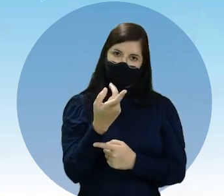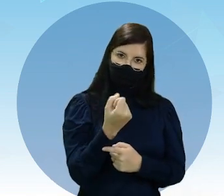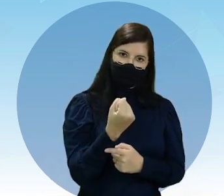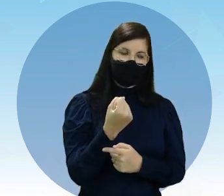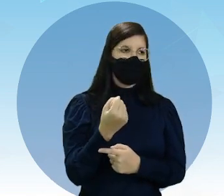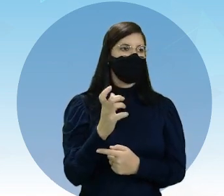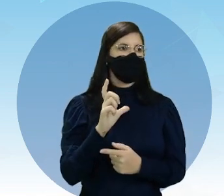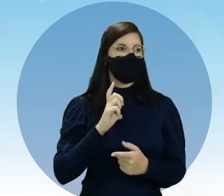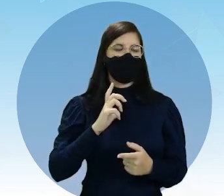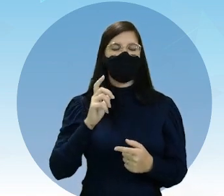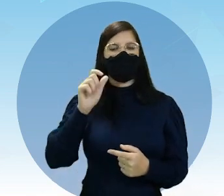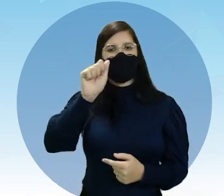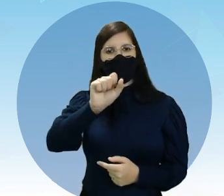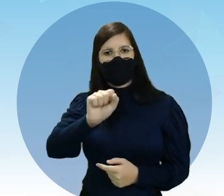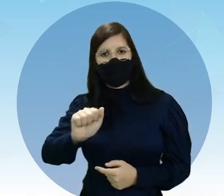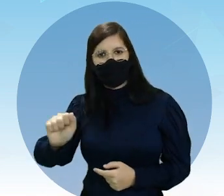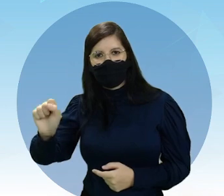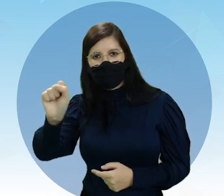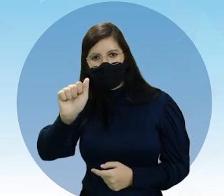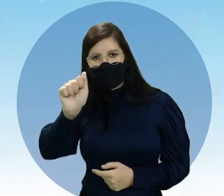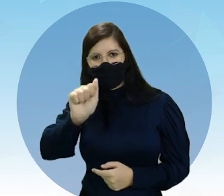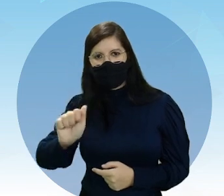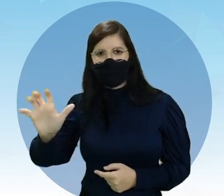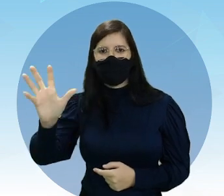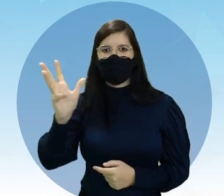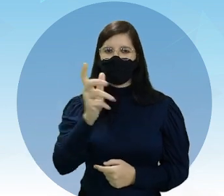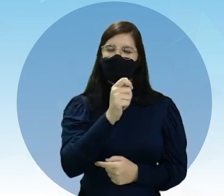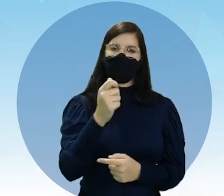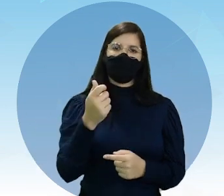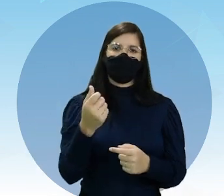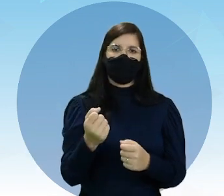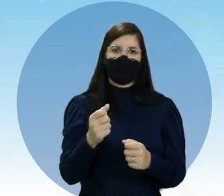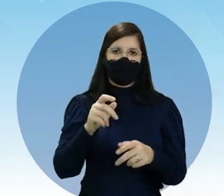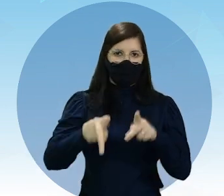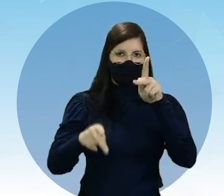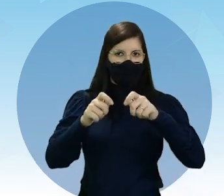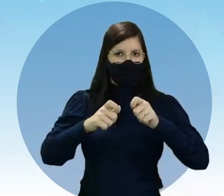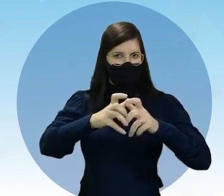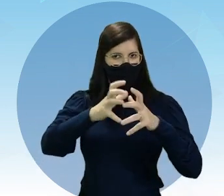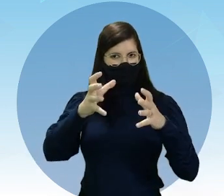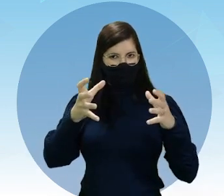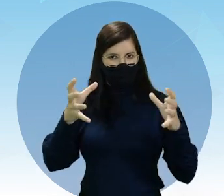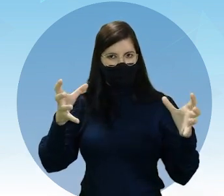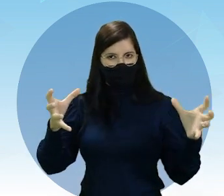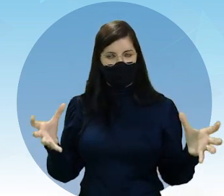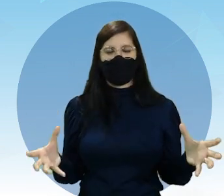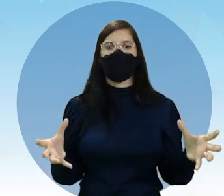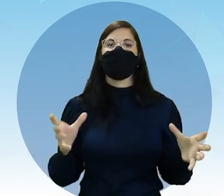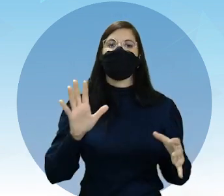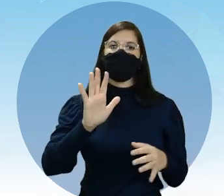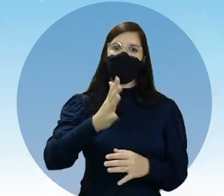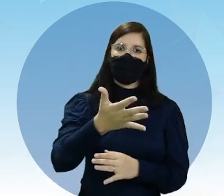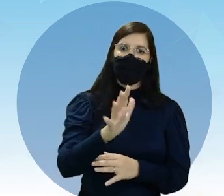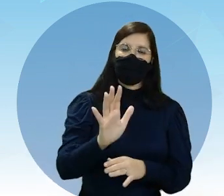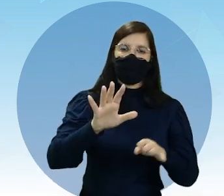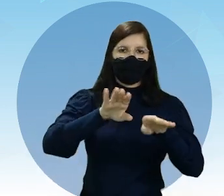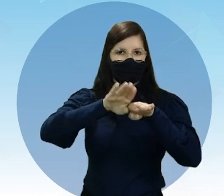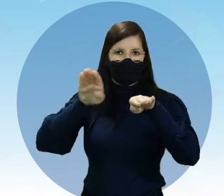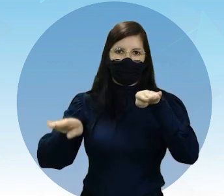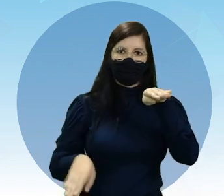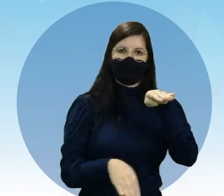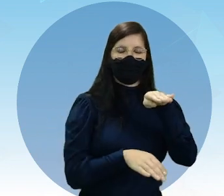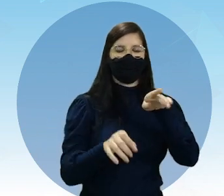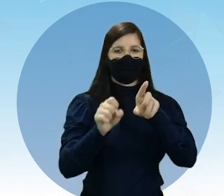continente asiático, o elevado número de habitantes do continente faz com que as desigualdades